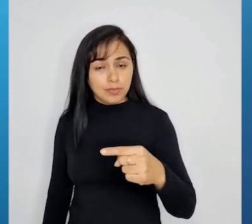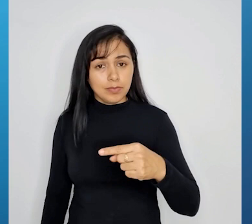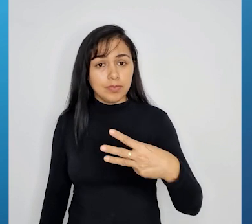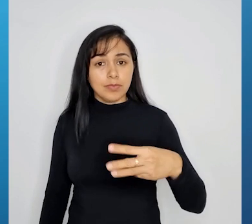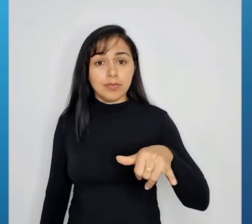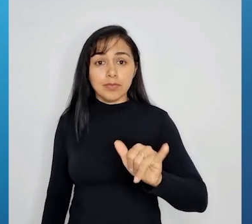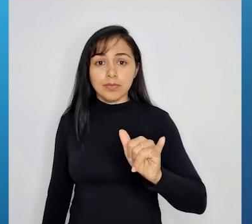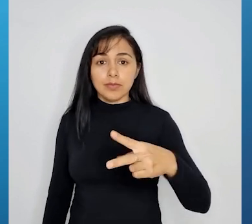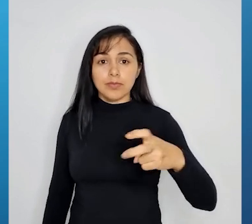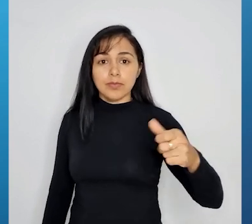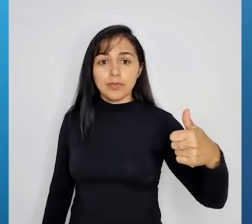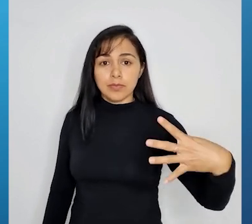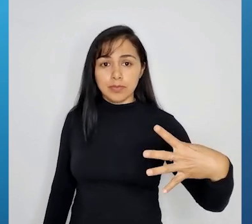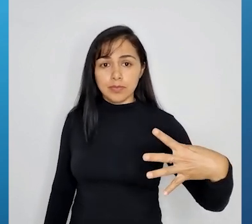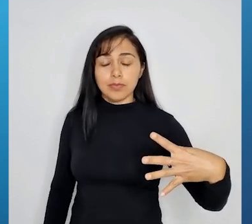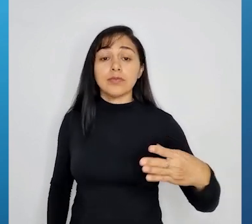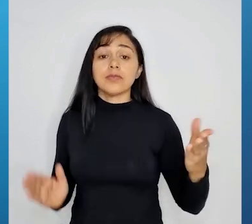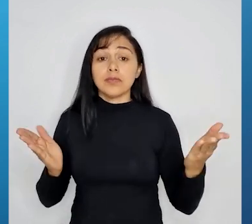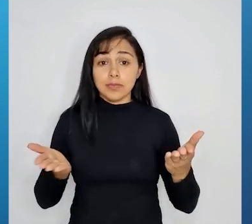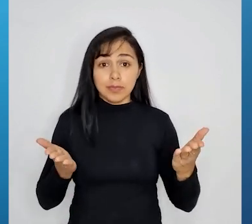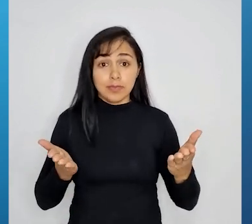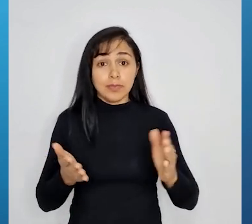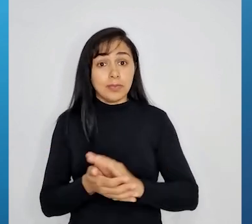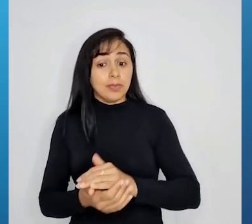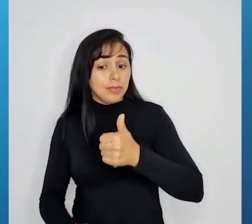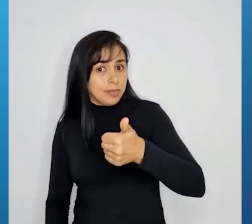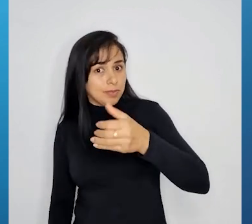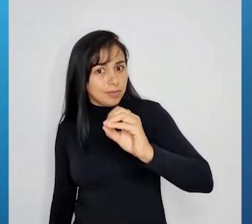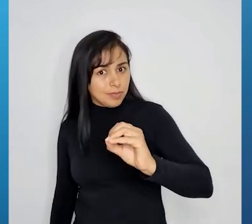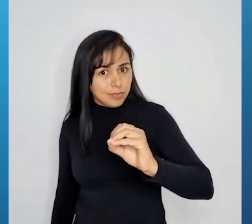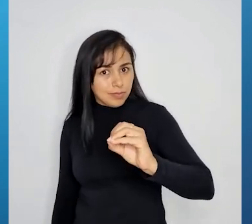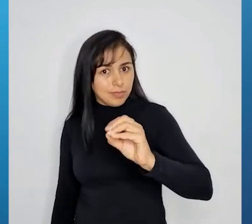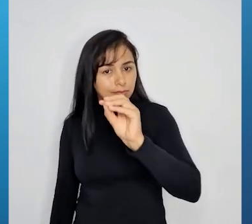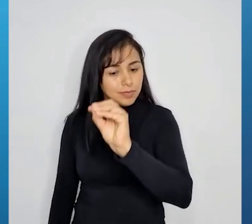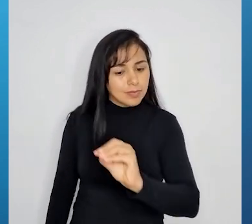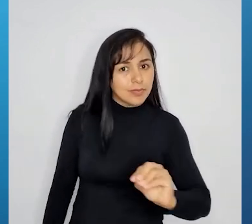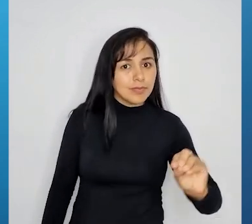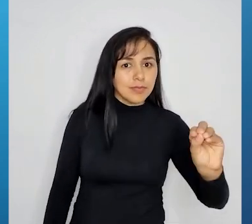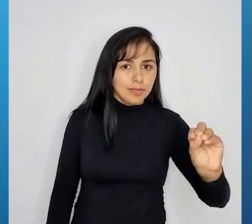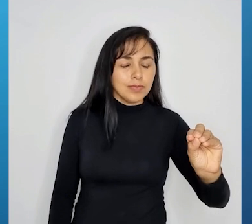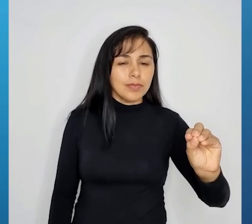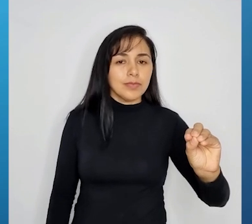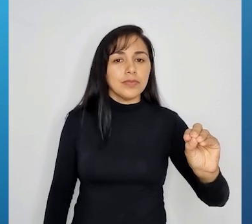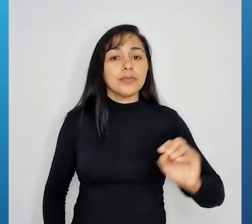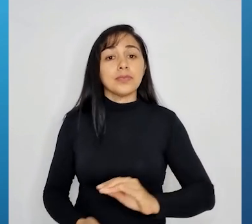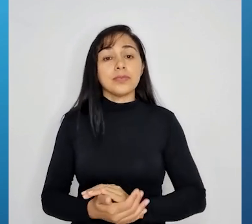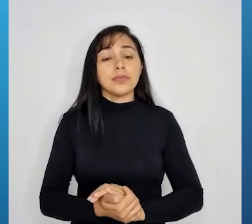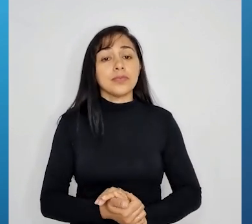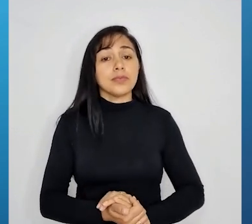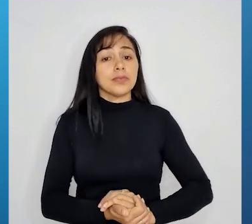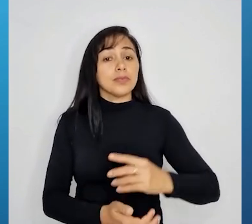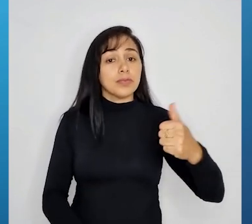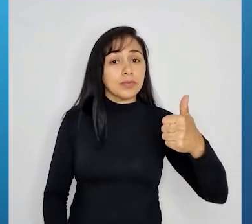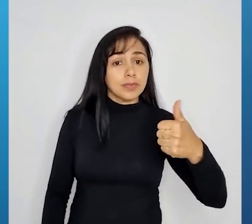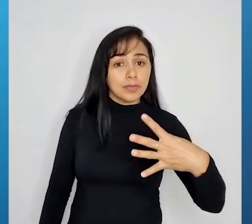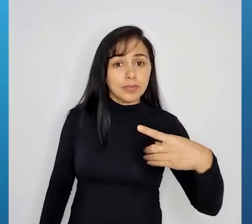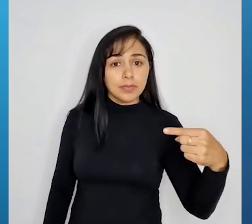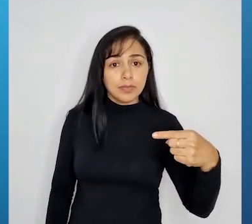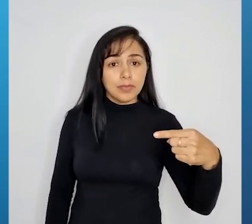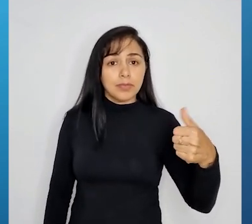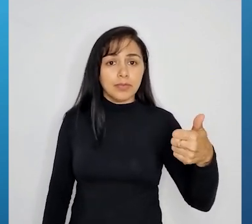14. Passa o 10 por segundo membro. Então, 14 menos 10,